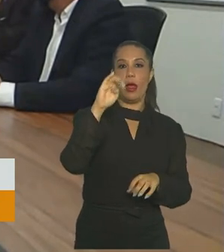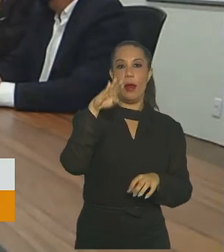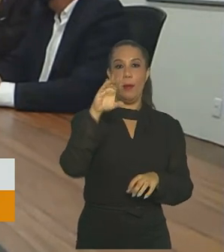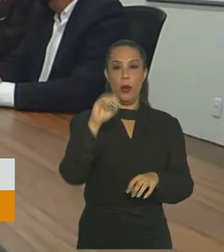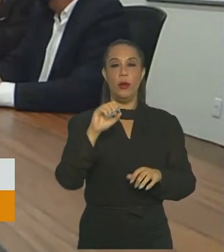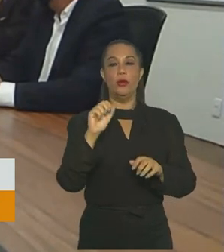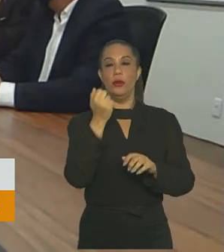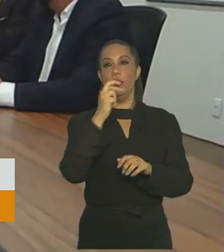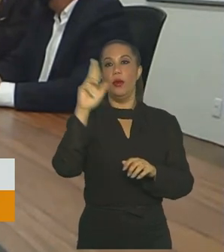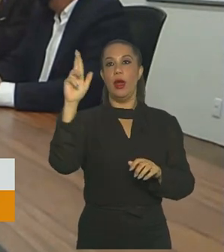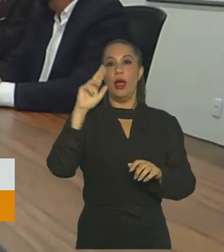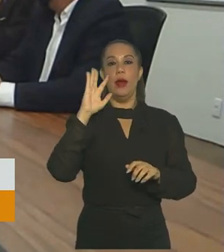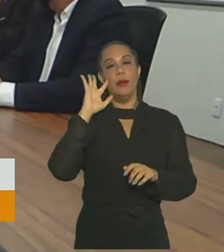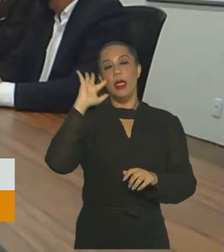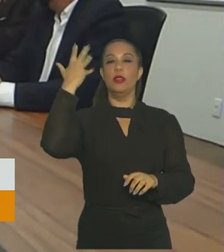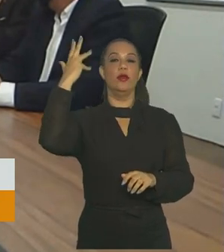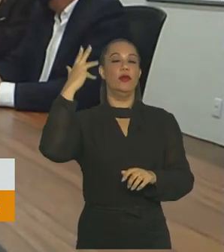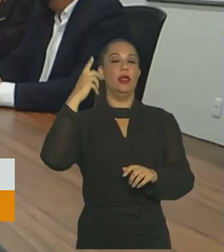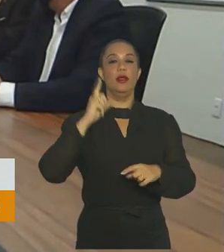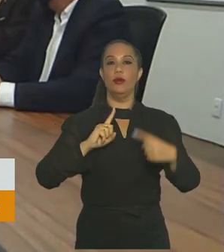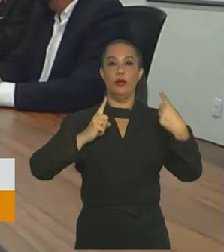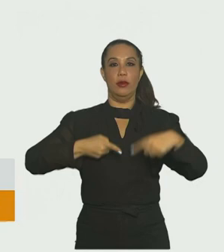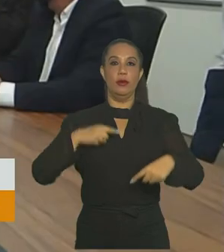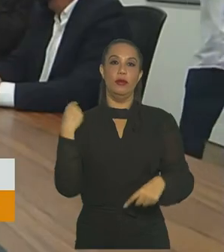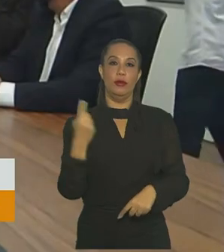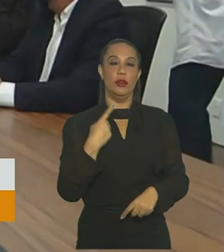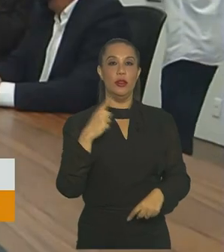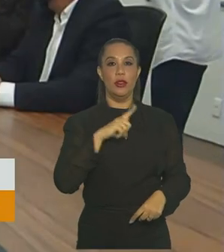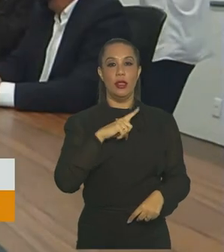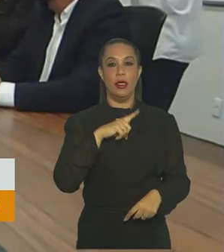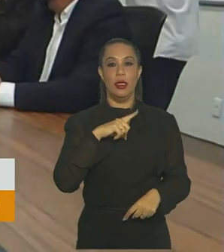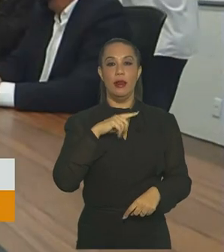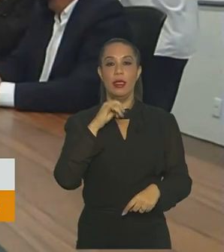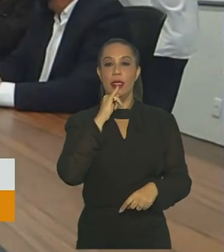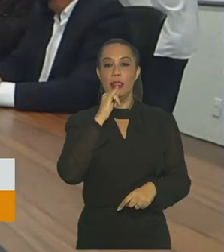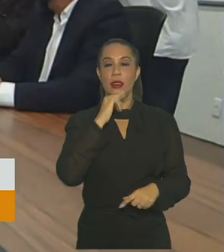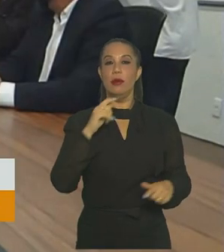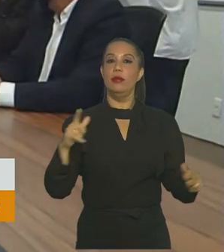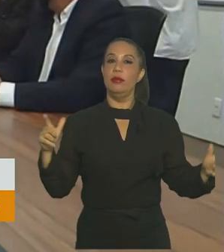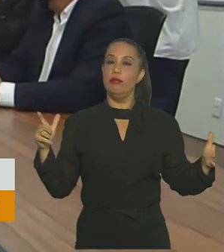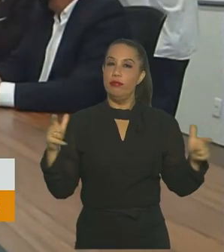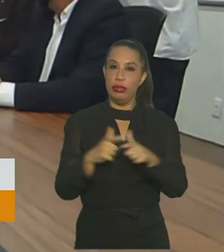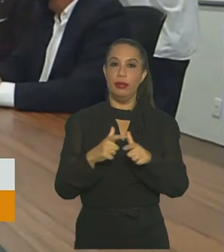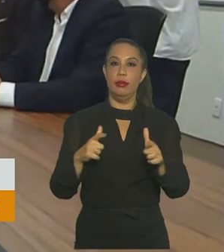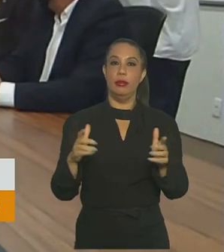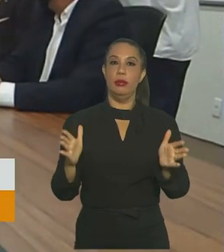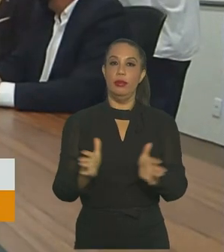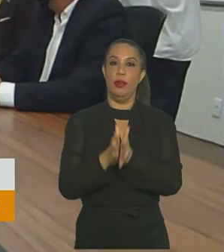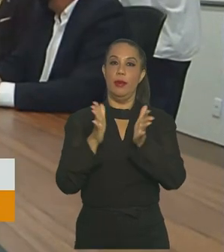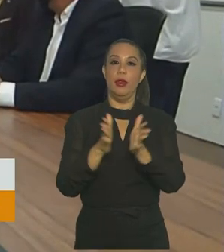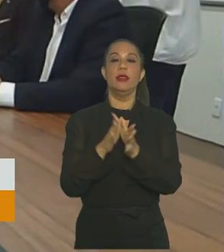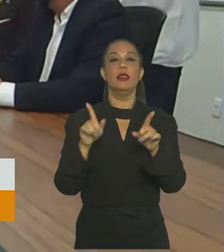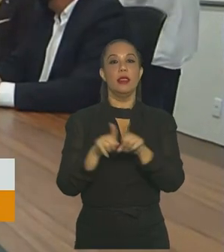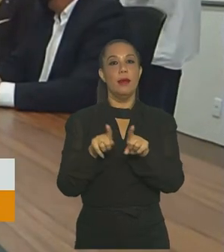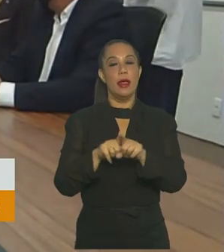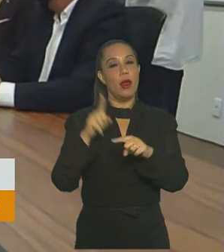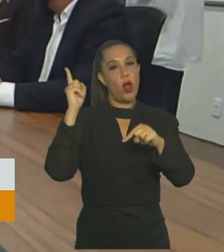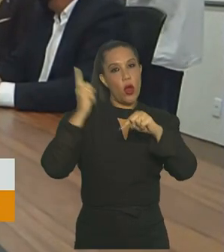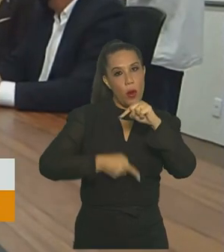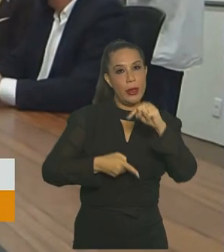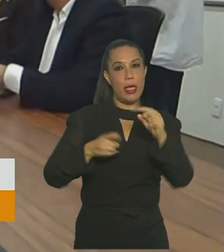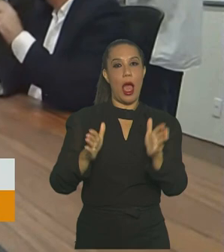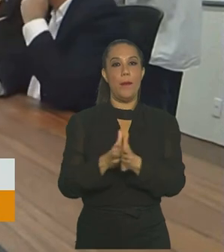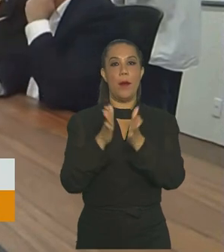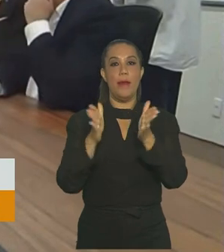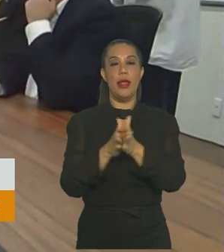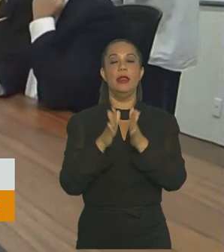solução para o tema e para mais um desafio que nós temos. Que é radicar a pobreza aqui, que nós ainda temos, e nós temos que combatê-la.